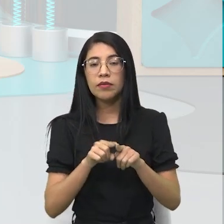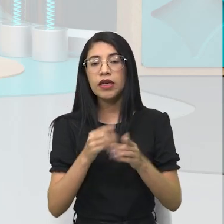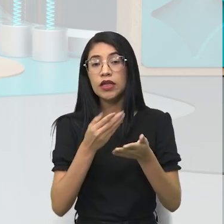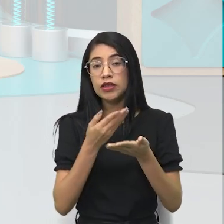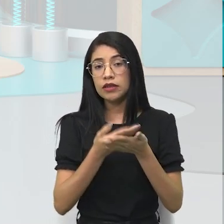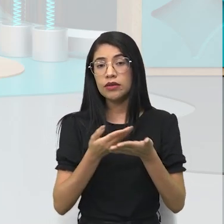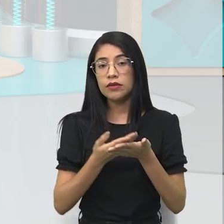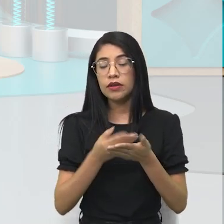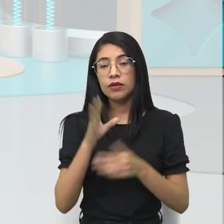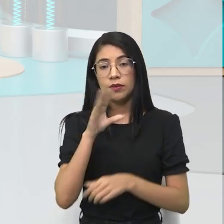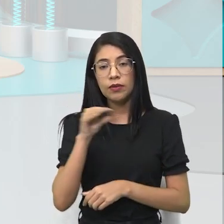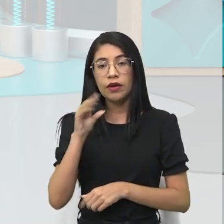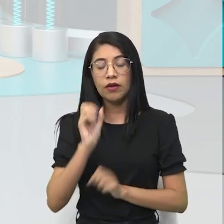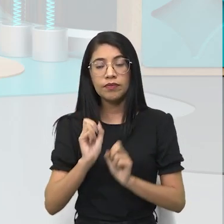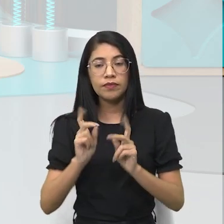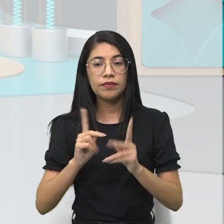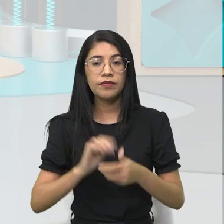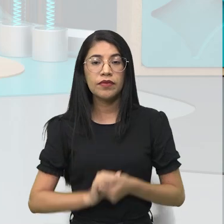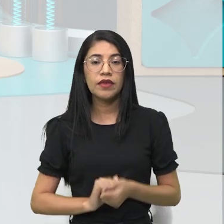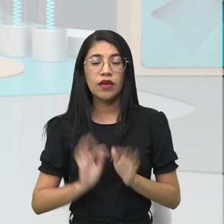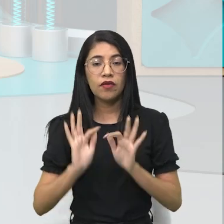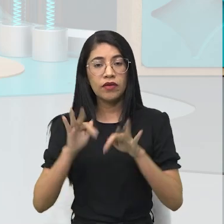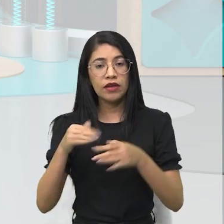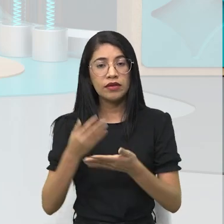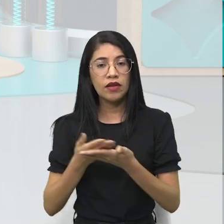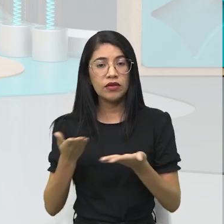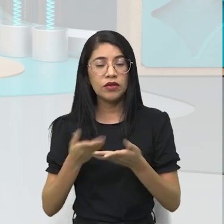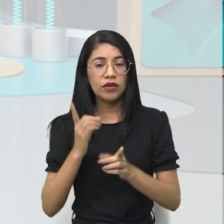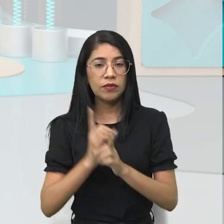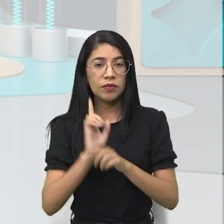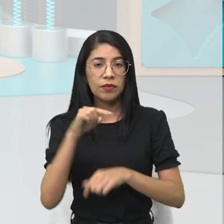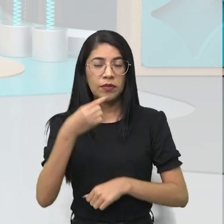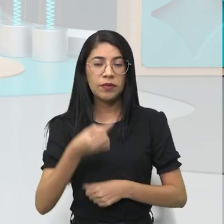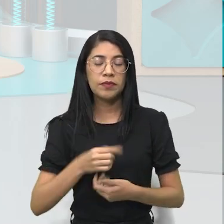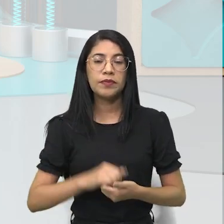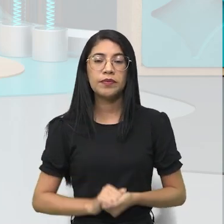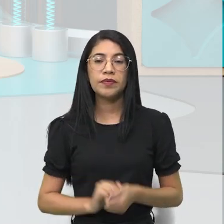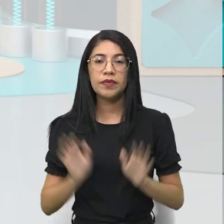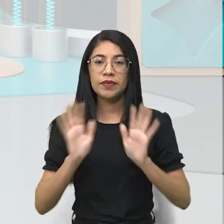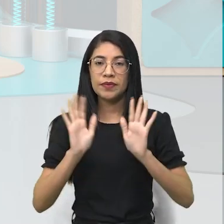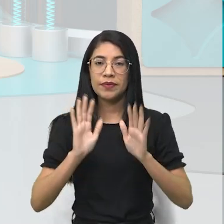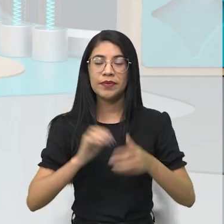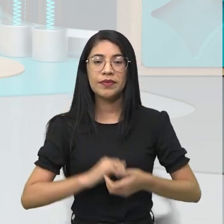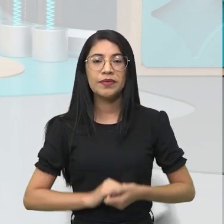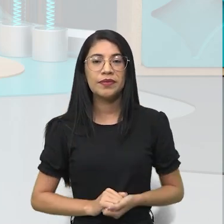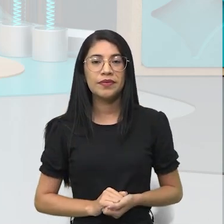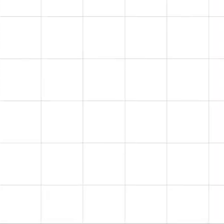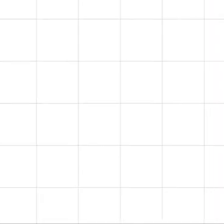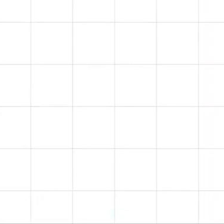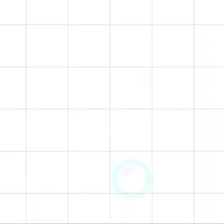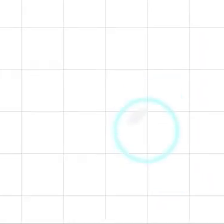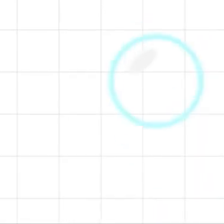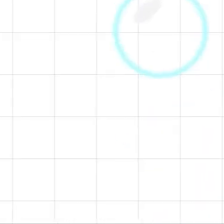de forma oral. Certo? Eu vou ficando por aqui e a gente volta numa próxima oportunidade. Até lá. Tchau, tchau.